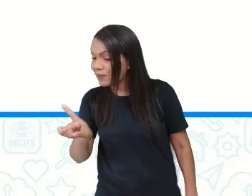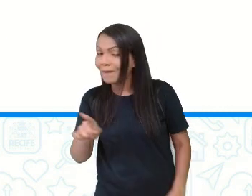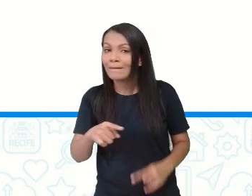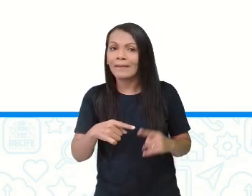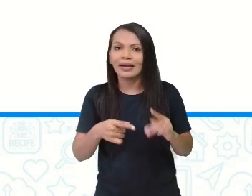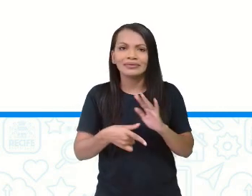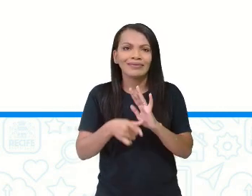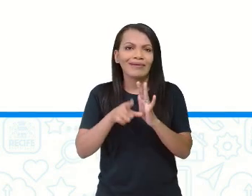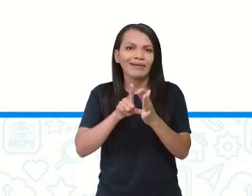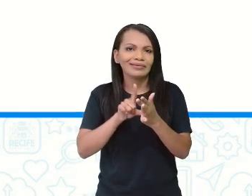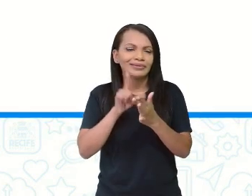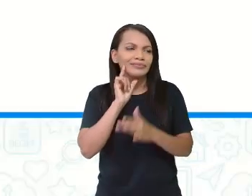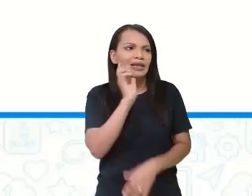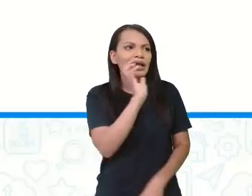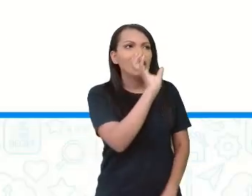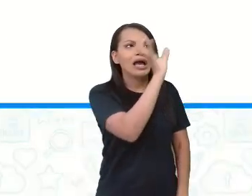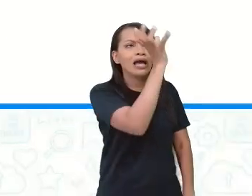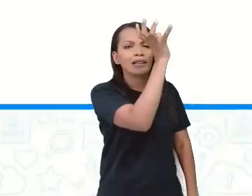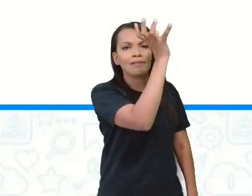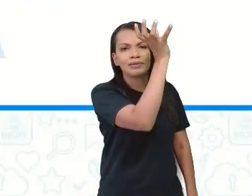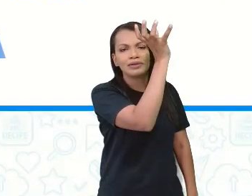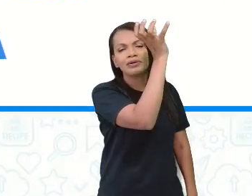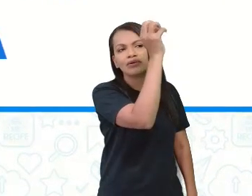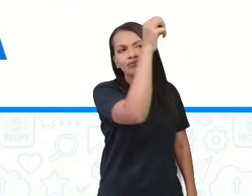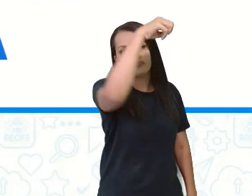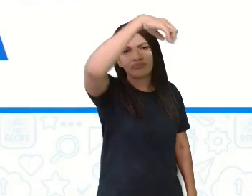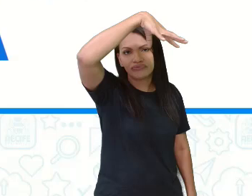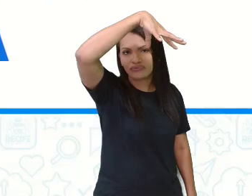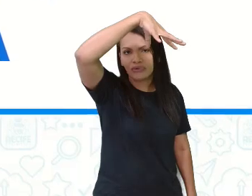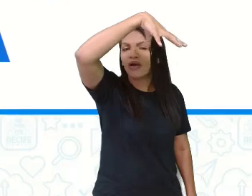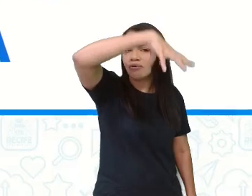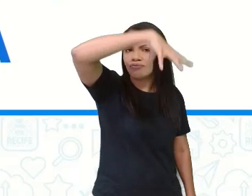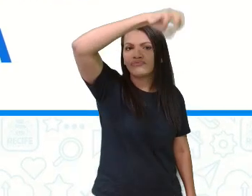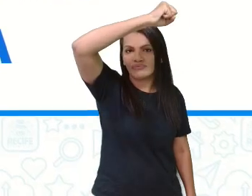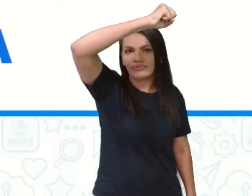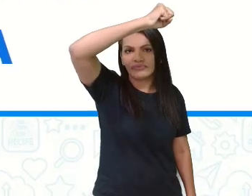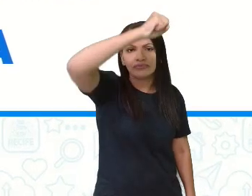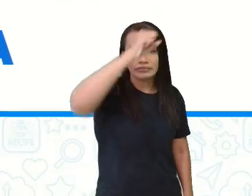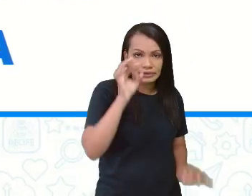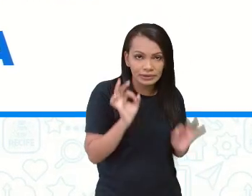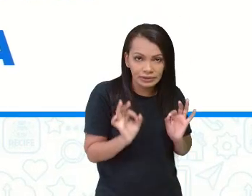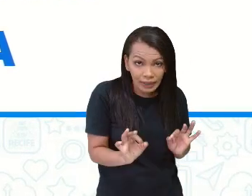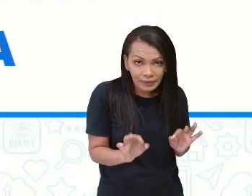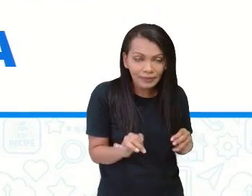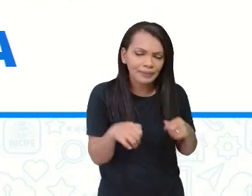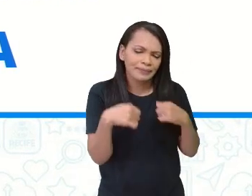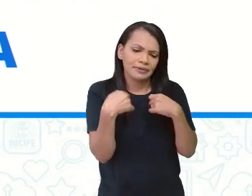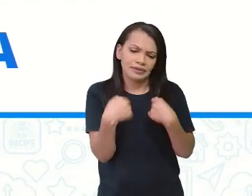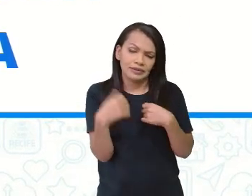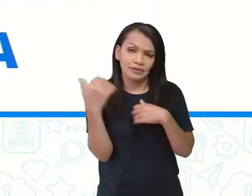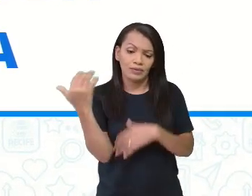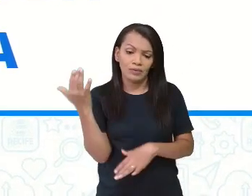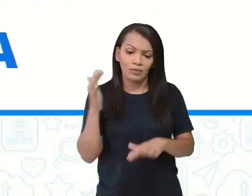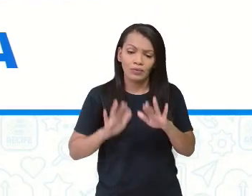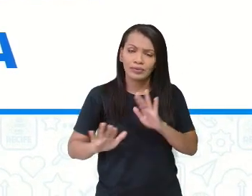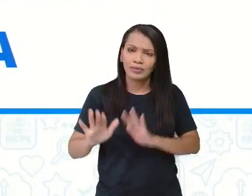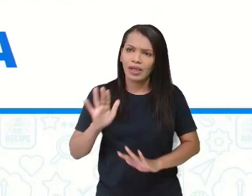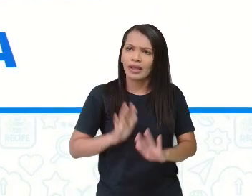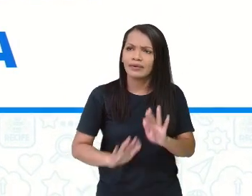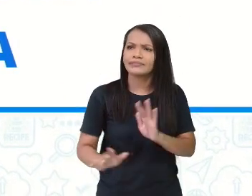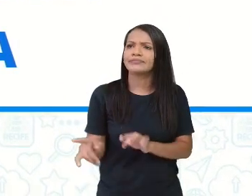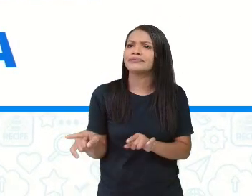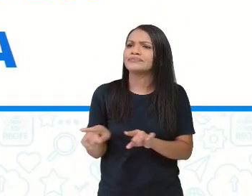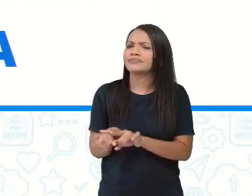tá? Então, vamos ter o cuidado com o meio ambiente impactar também. Retirar os aparelhos da